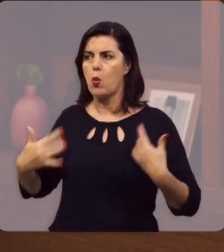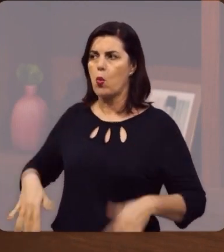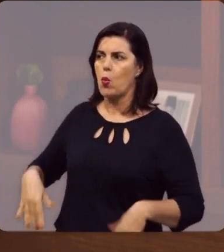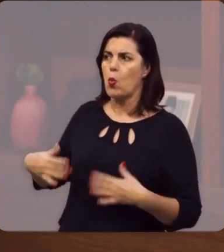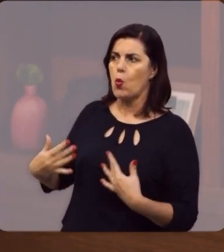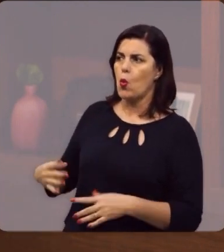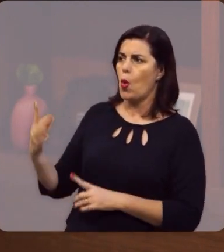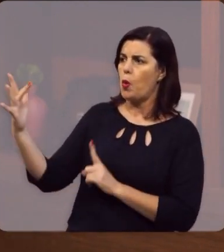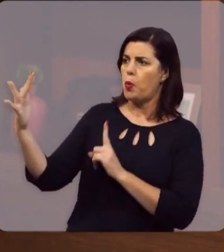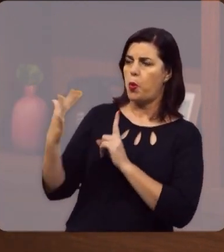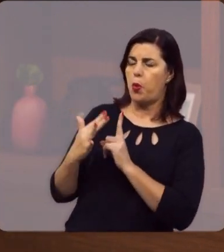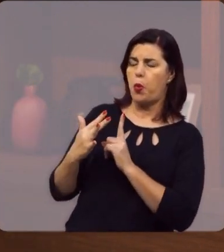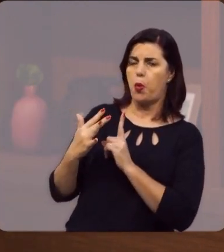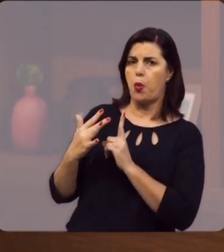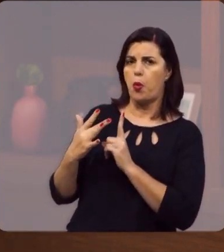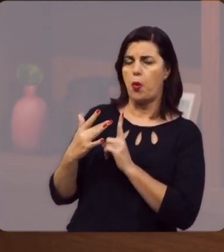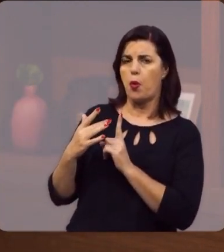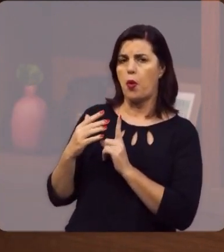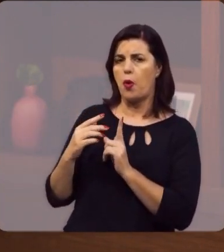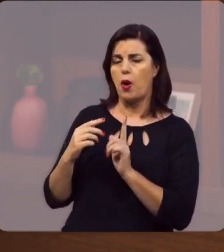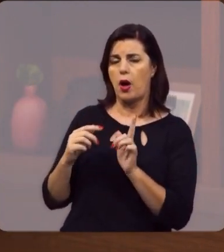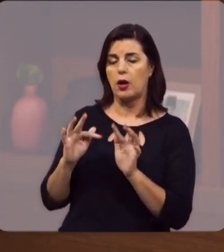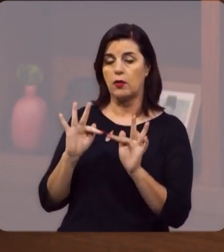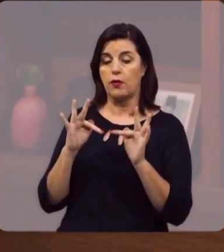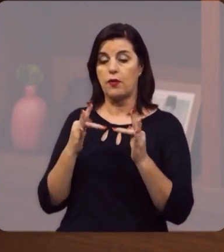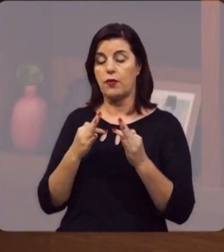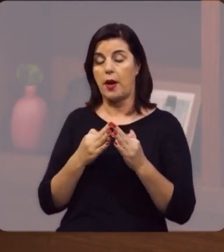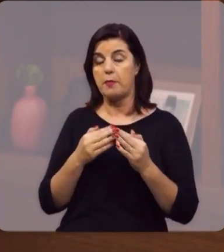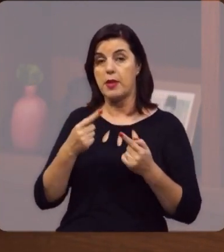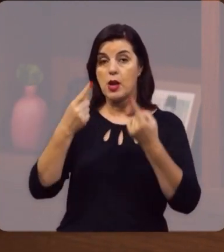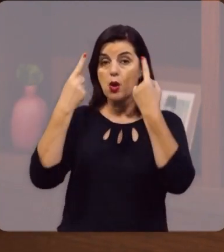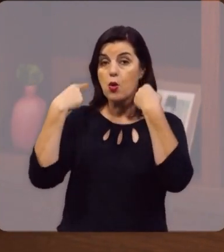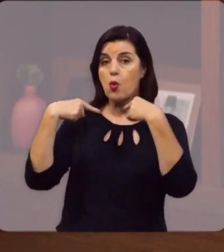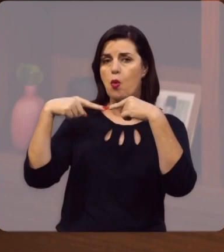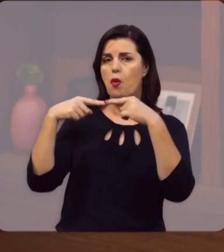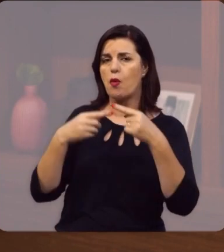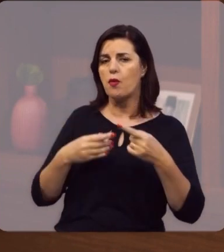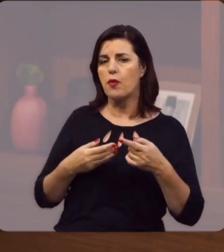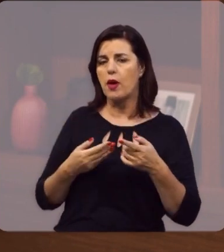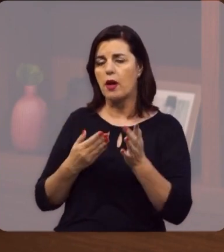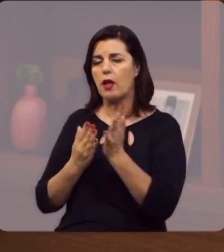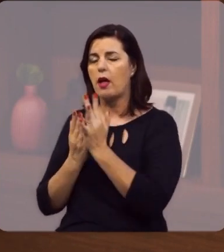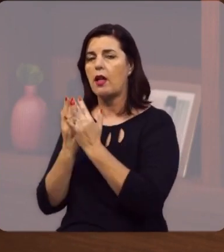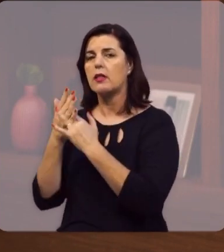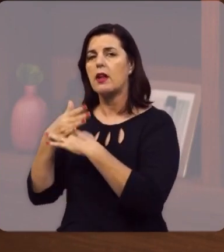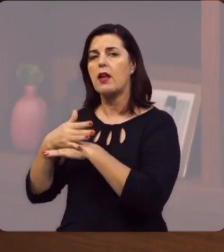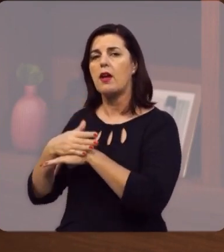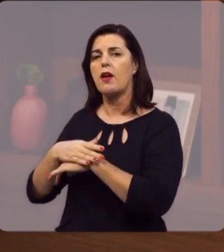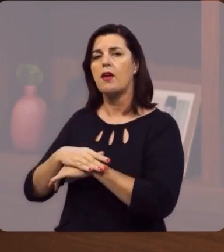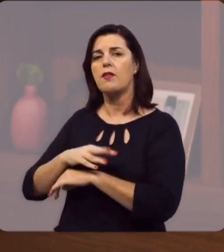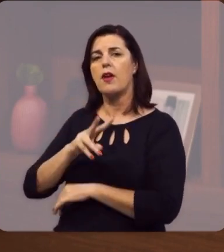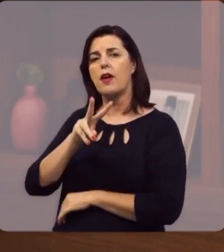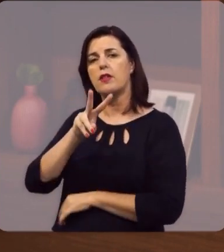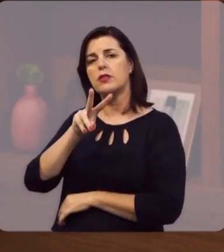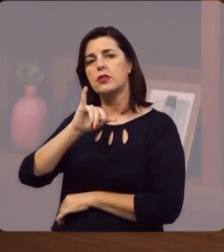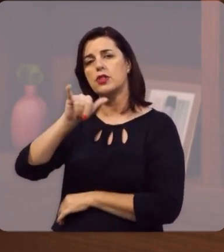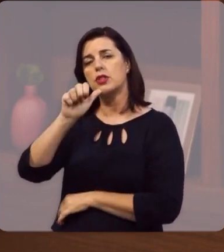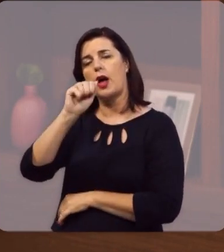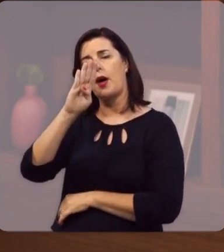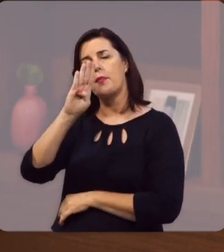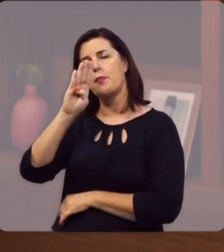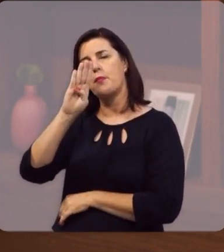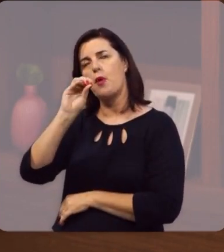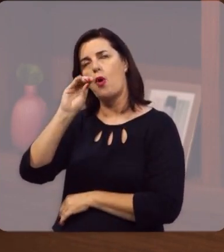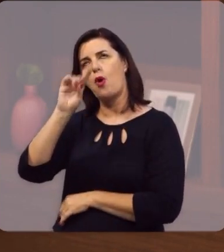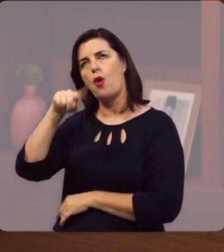e ele tem muito medo, e ele passa a sua família, os seus rebanhos, pelo Val de Jabó, que diz a Bíblia que ele fica